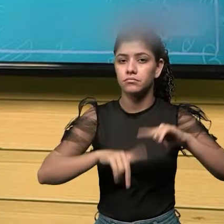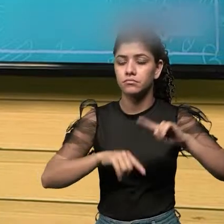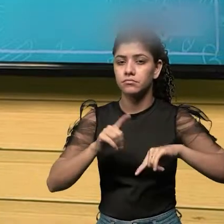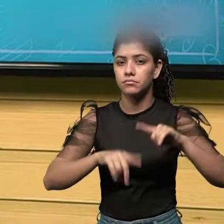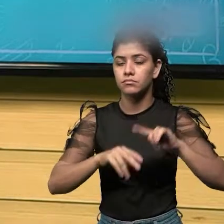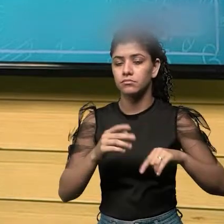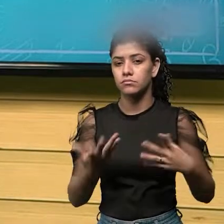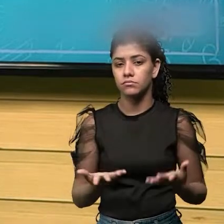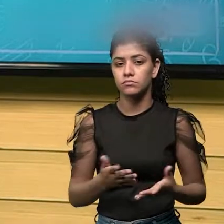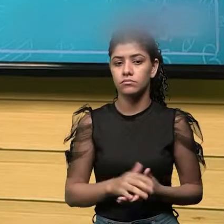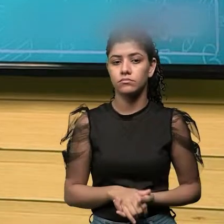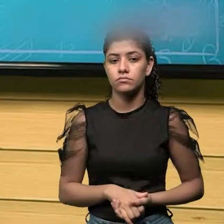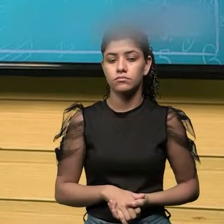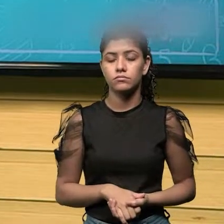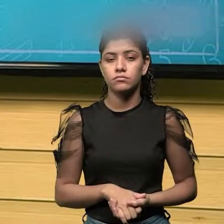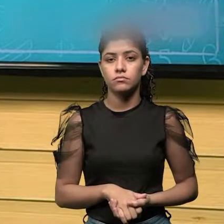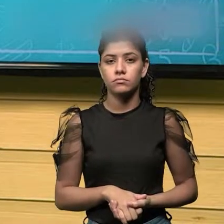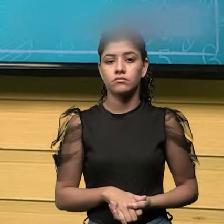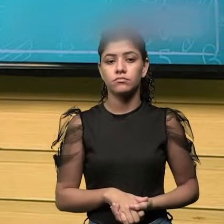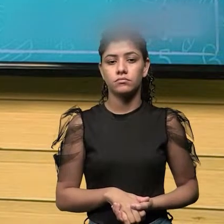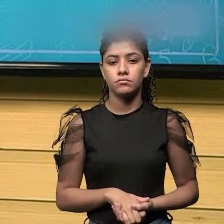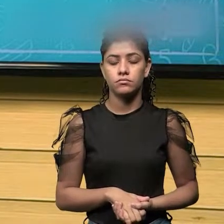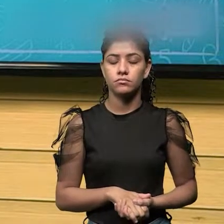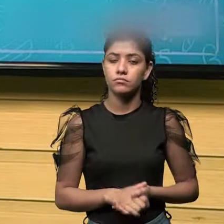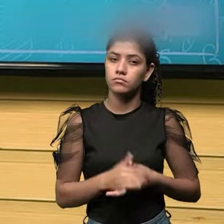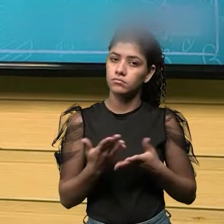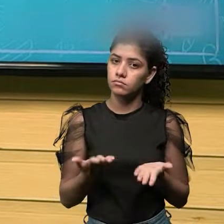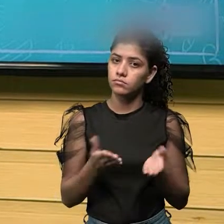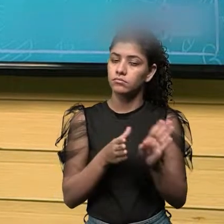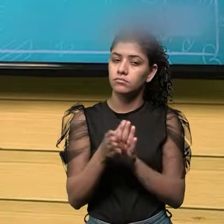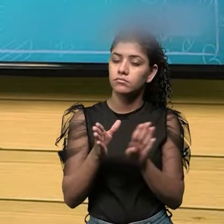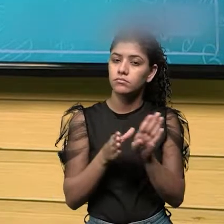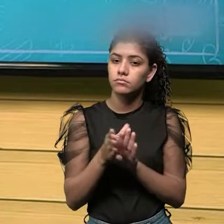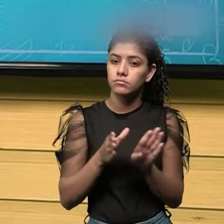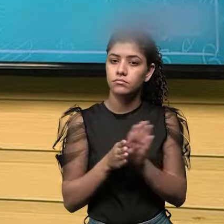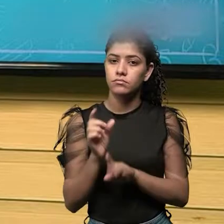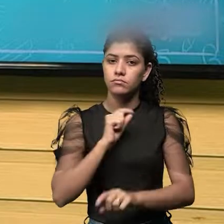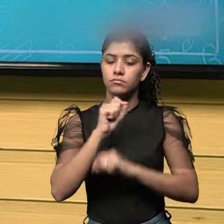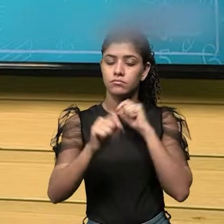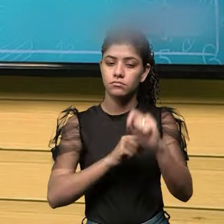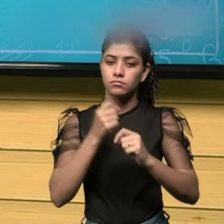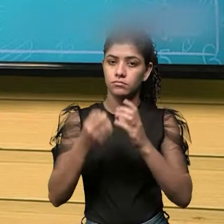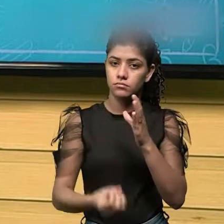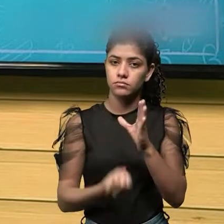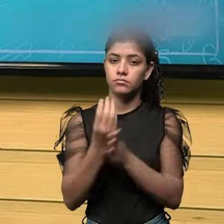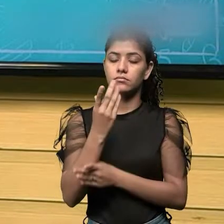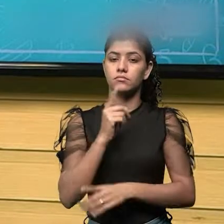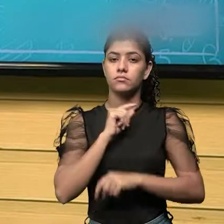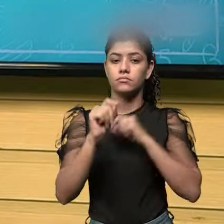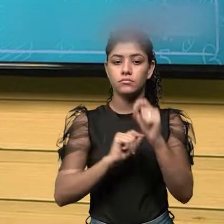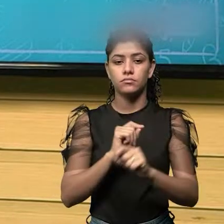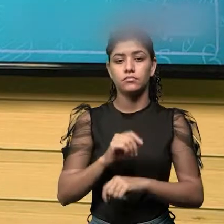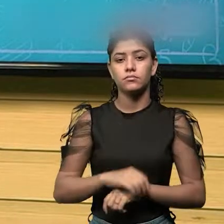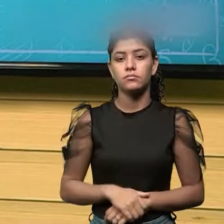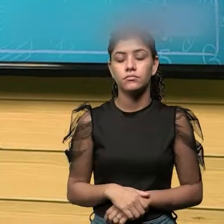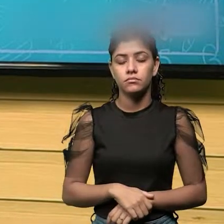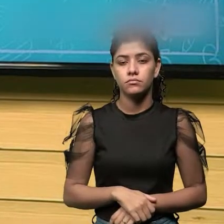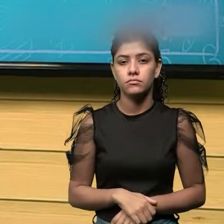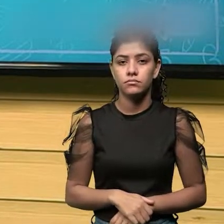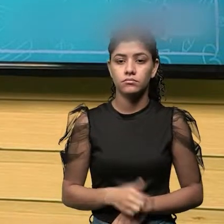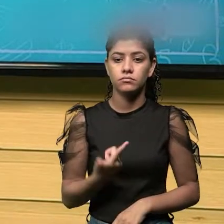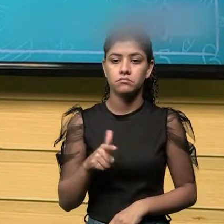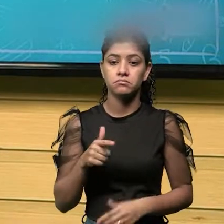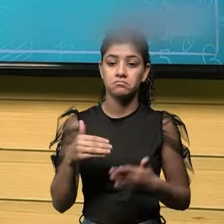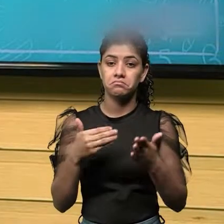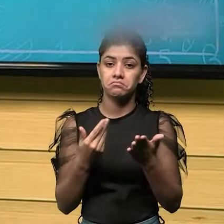produto que seja, seja uma peça, um produto, orientar que ele seja produzido com a menor